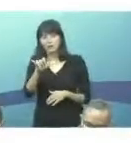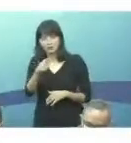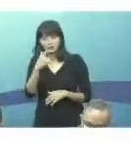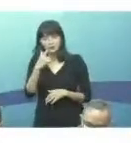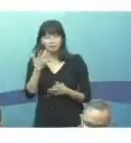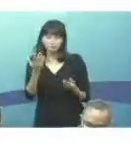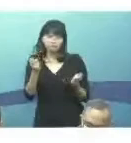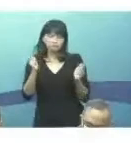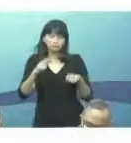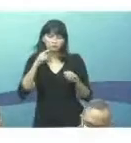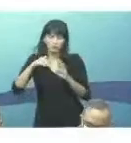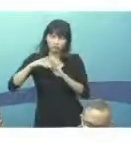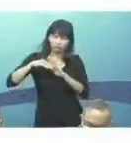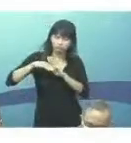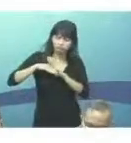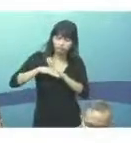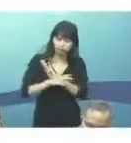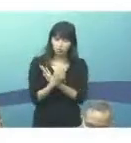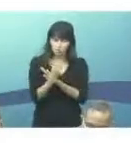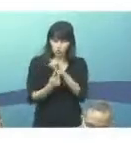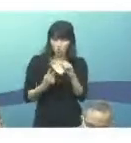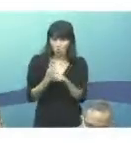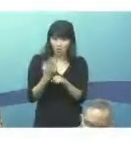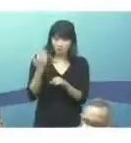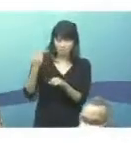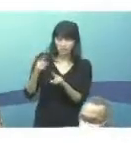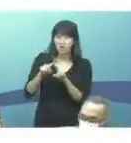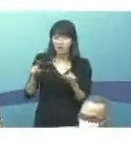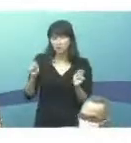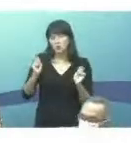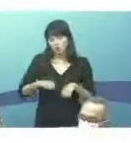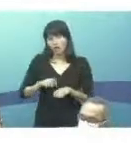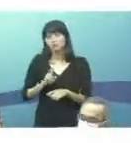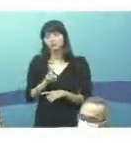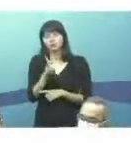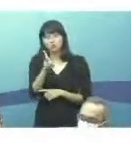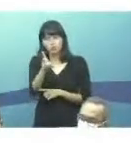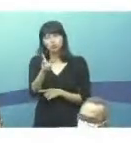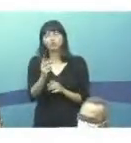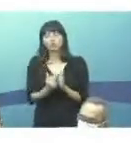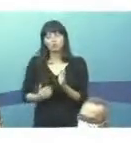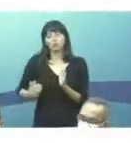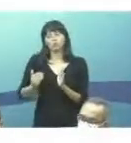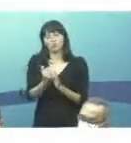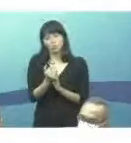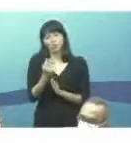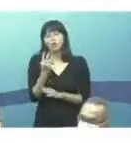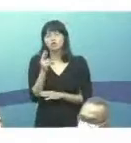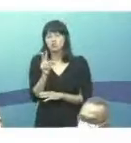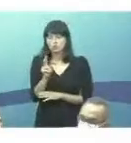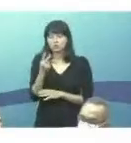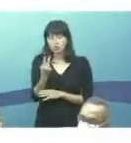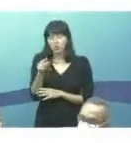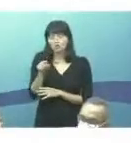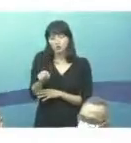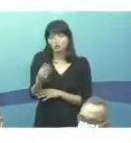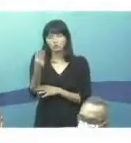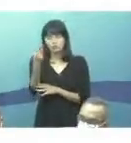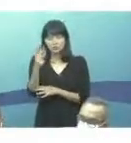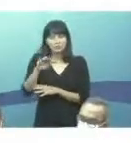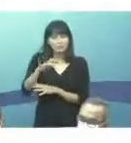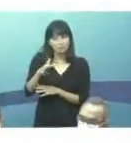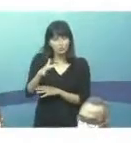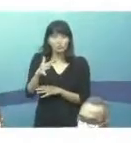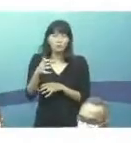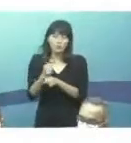nos últimos dois anos, a mortalidade se mantém ainda num patamar de 2.3, em média, nos últimos